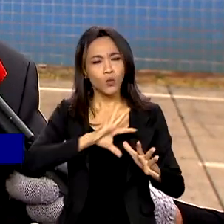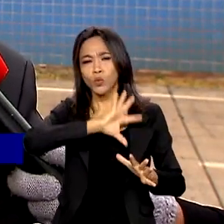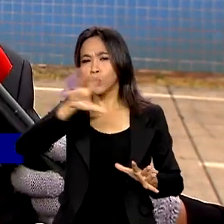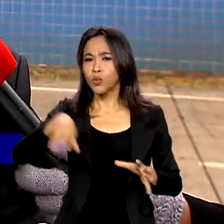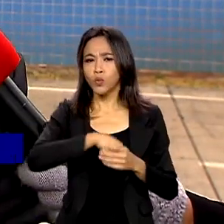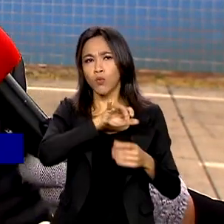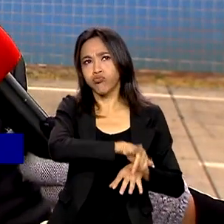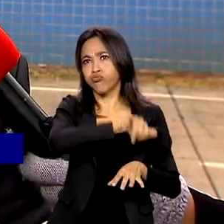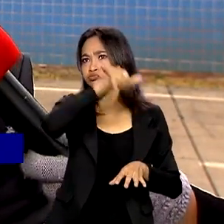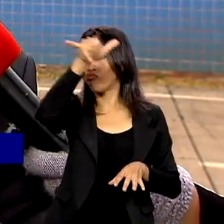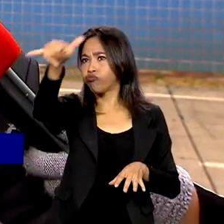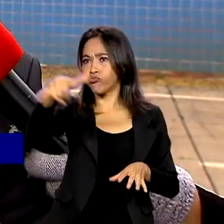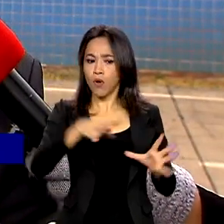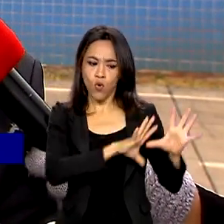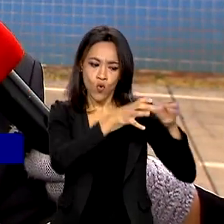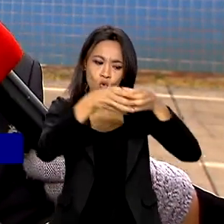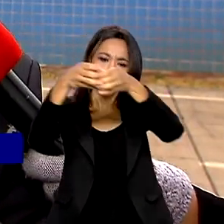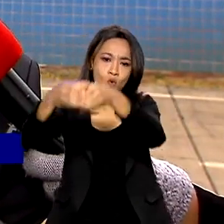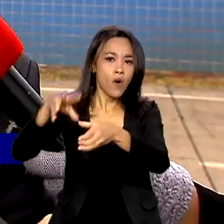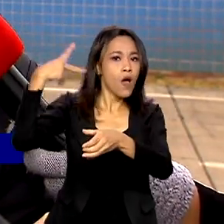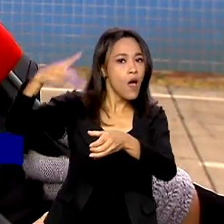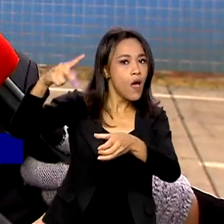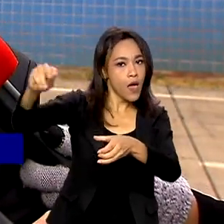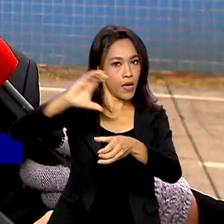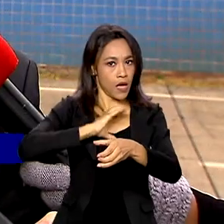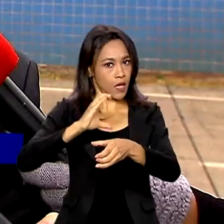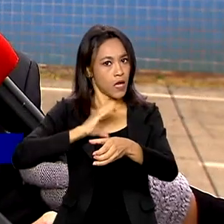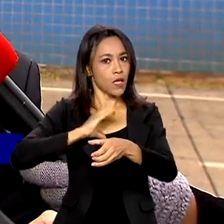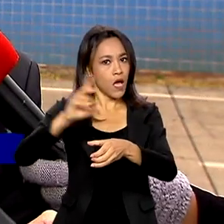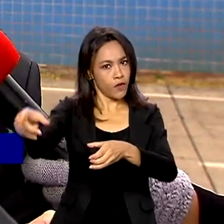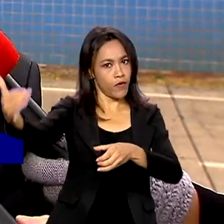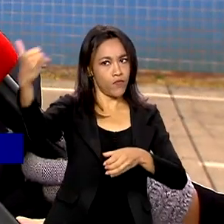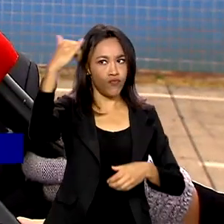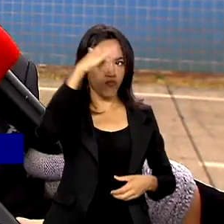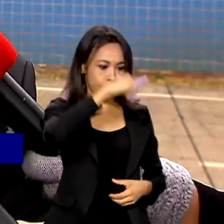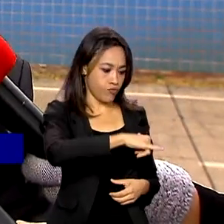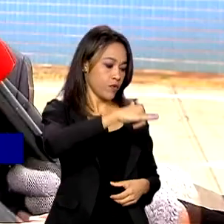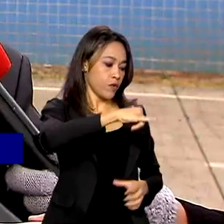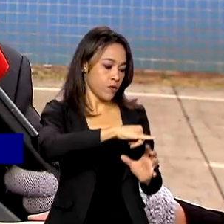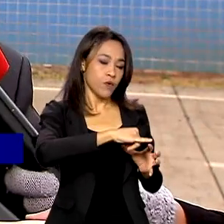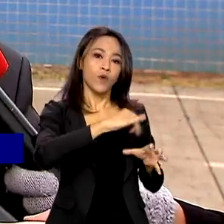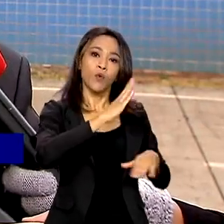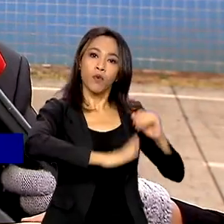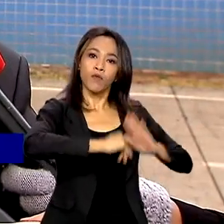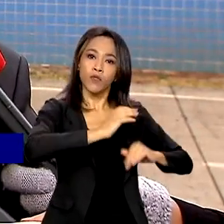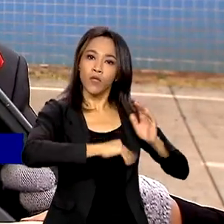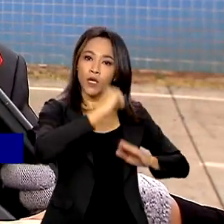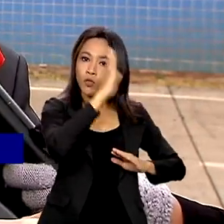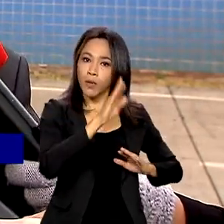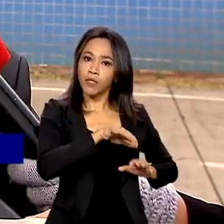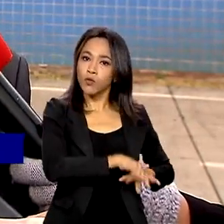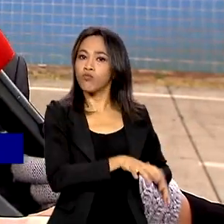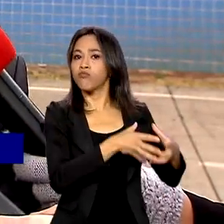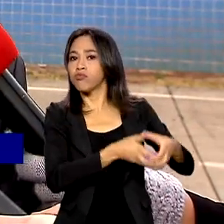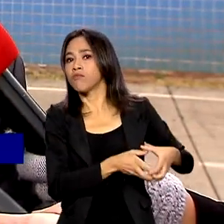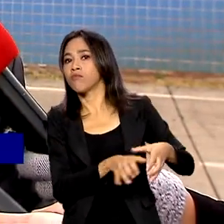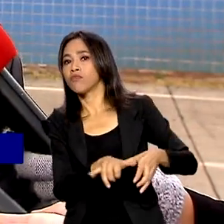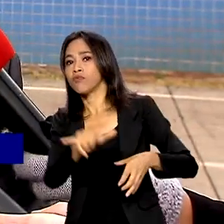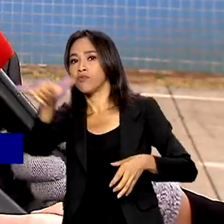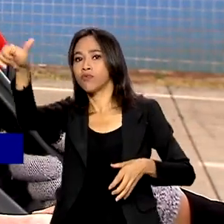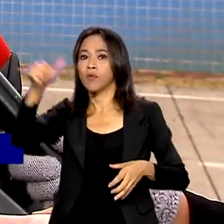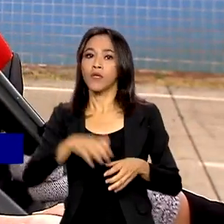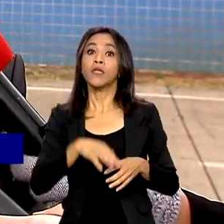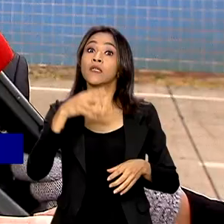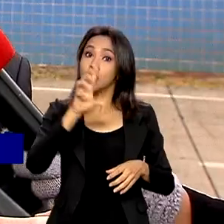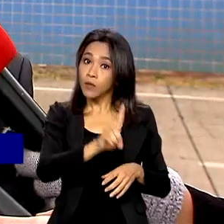transporte aéreo, que é providenciado por meio de voo charter, contratado pelo governo canadense. São 20 estados e o Distrito Federal representados ali,